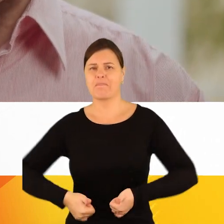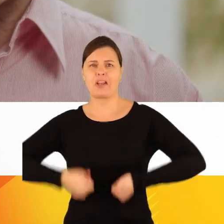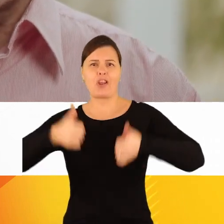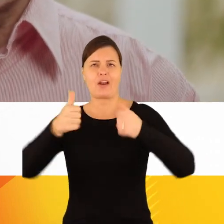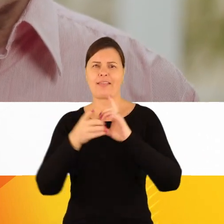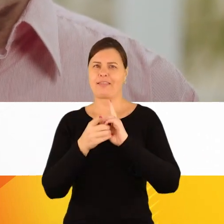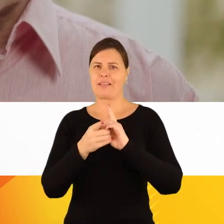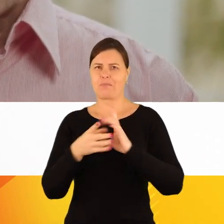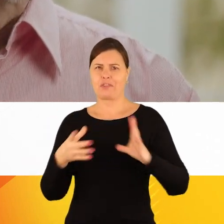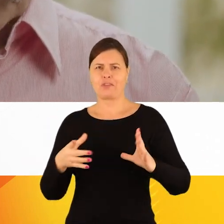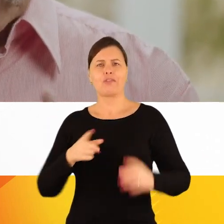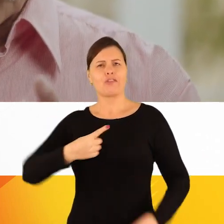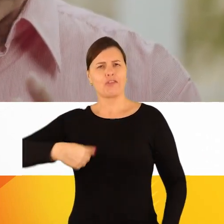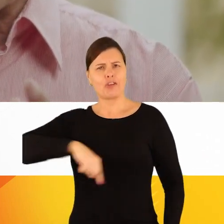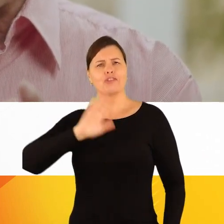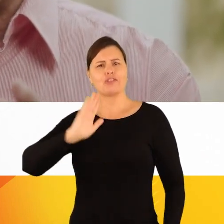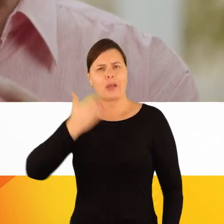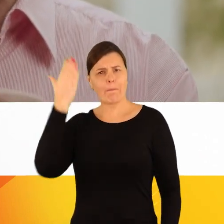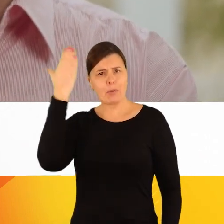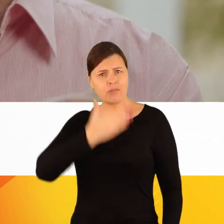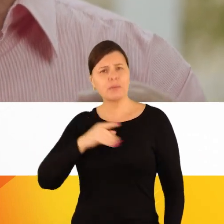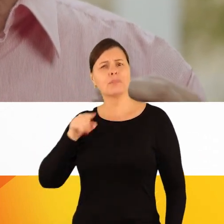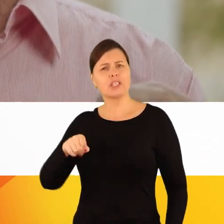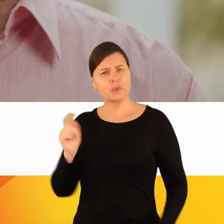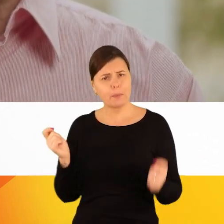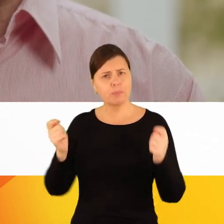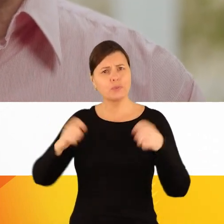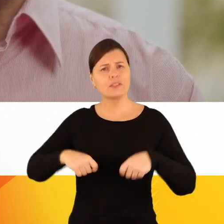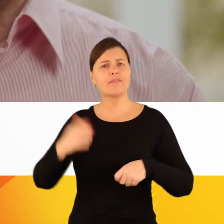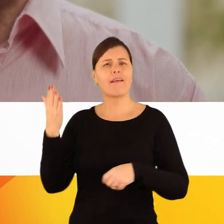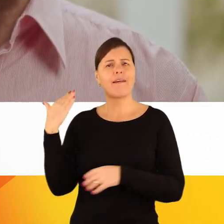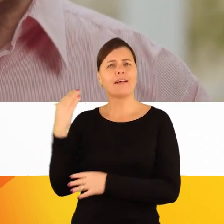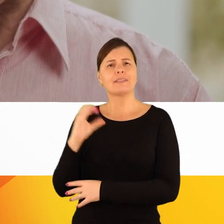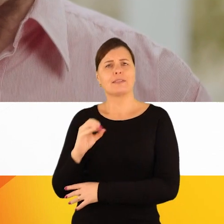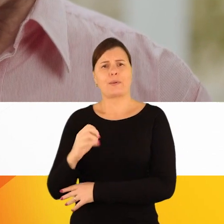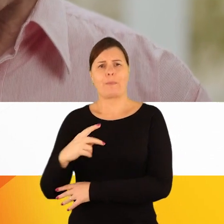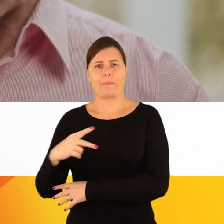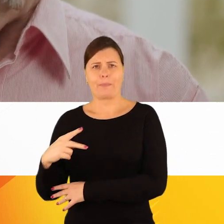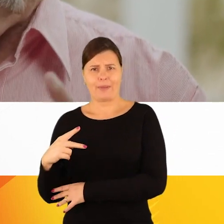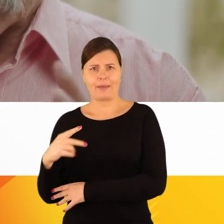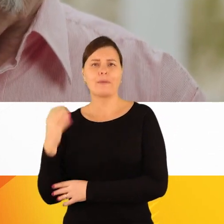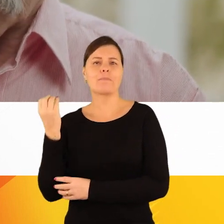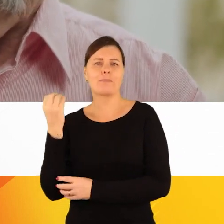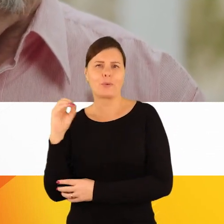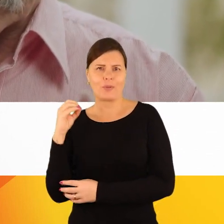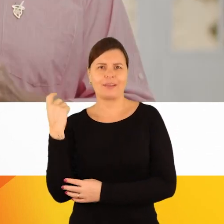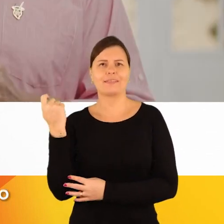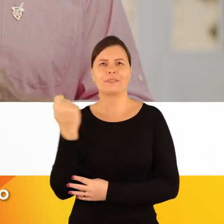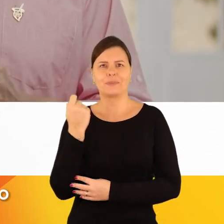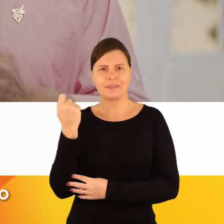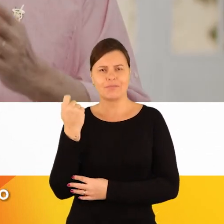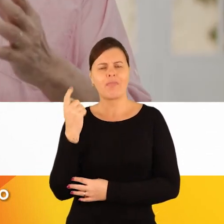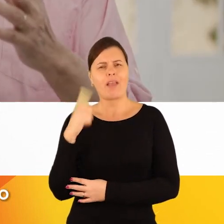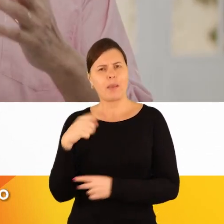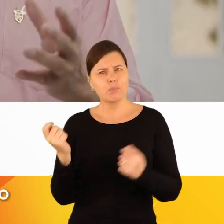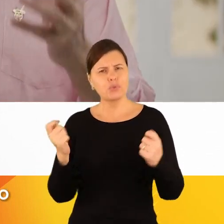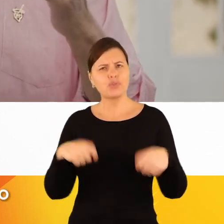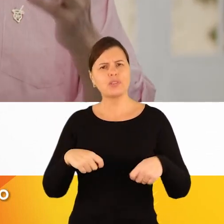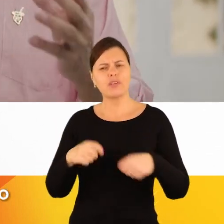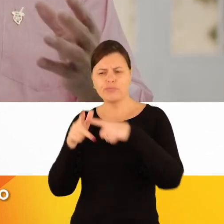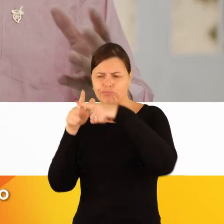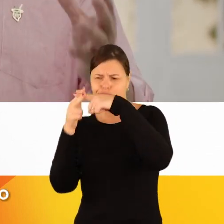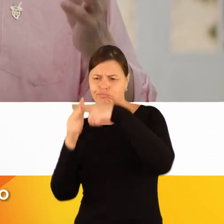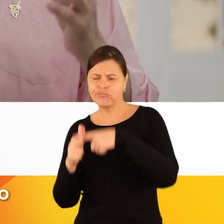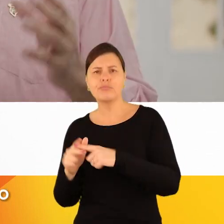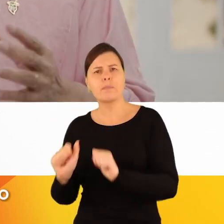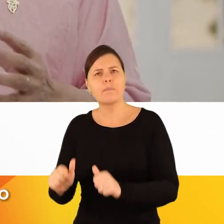democracia. Demonstramos isso ser possível com o orçamento participativo em Porto Alegre, no Rio Grande. É possível reformá-lo